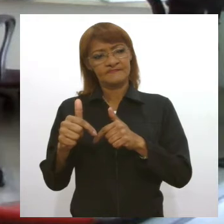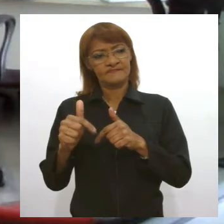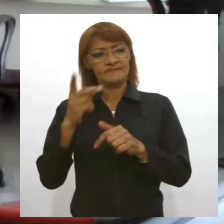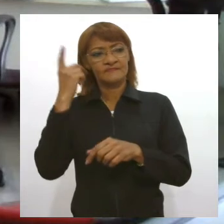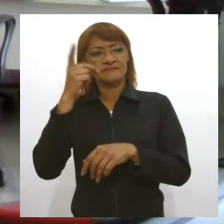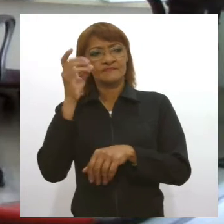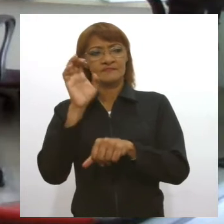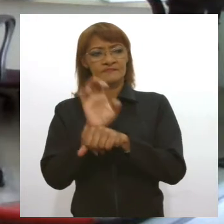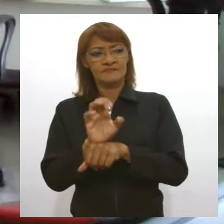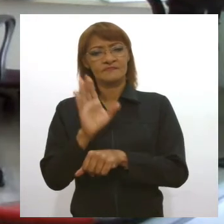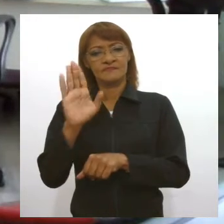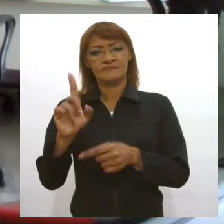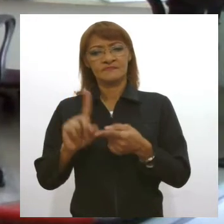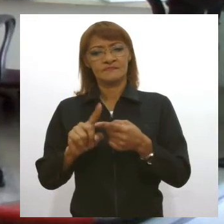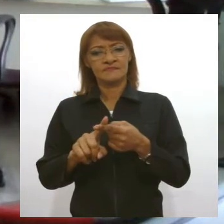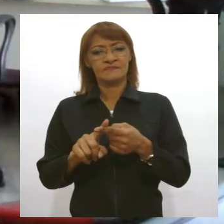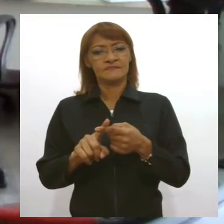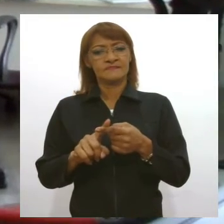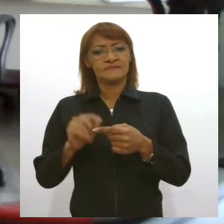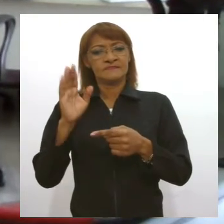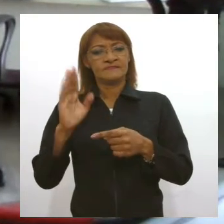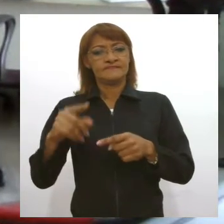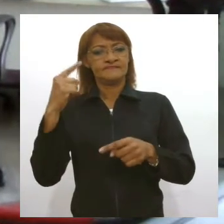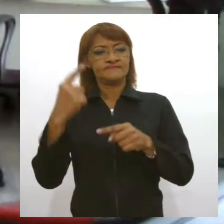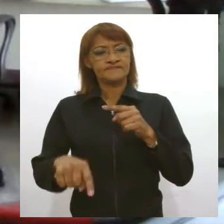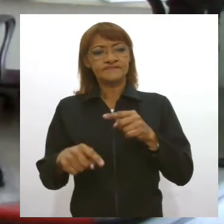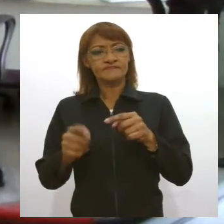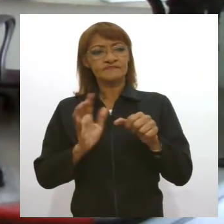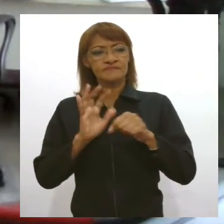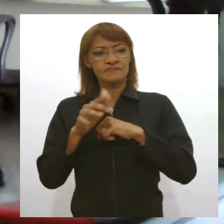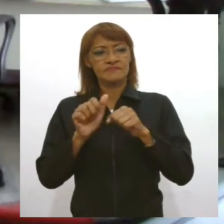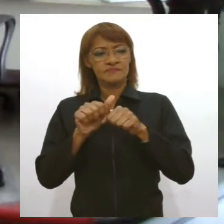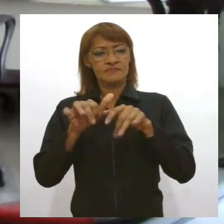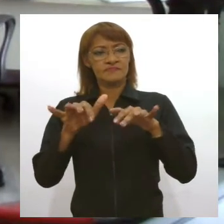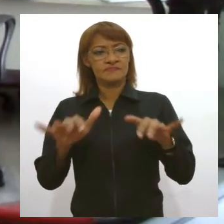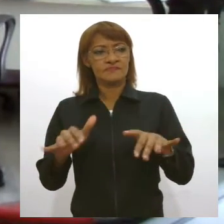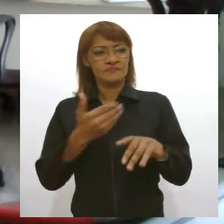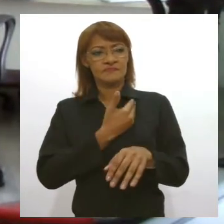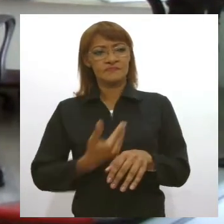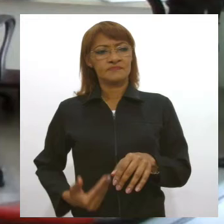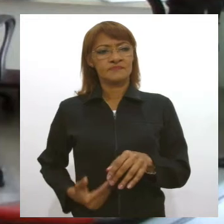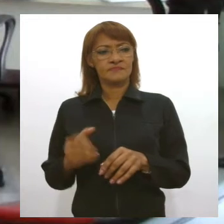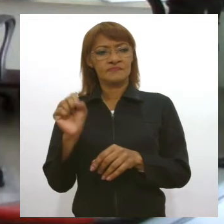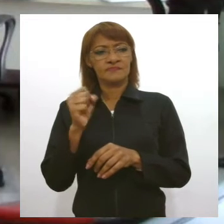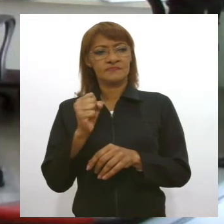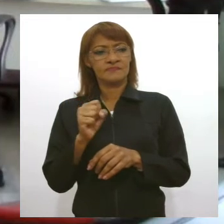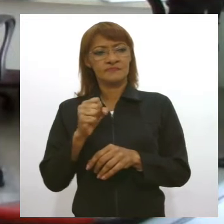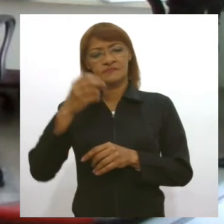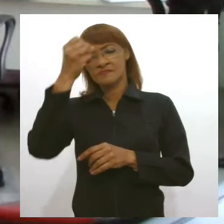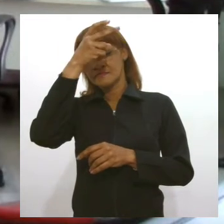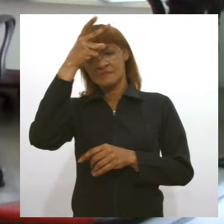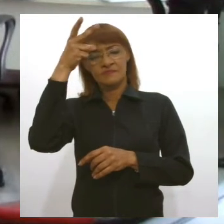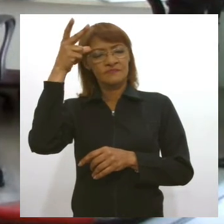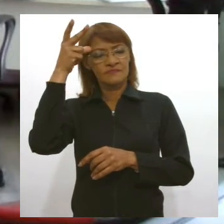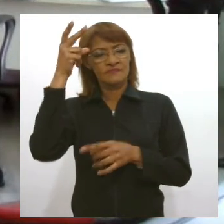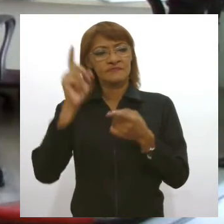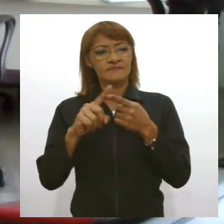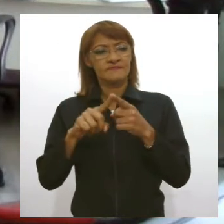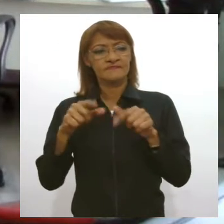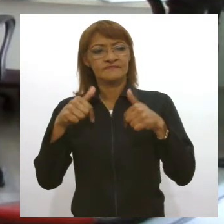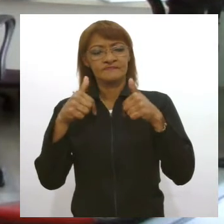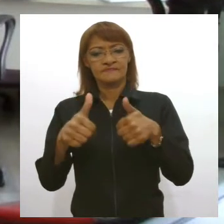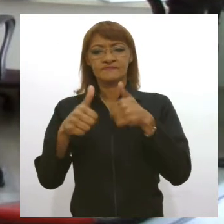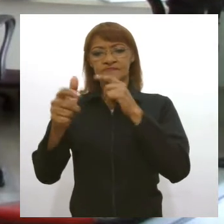no enfrentamento à pandemia da Covid-19, auxiliando o governo de Sergipe e as prefeituras nessa luta. Na